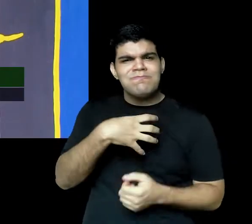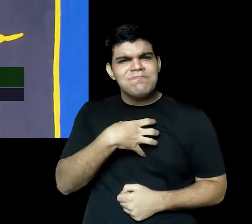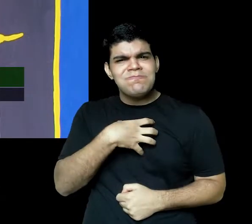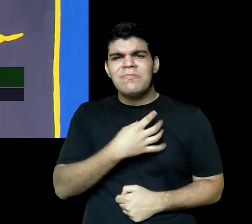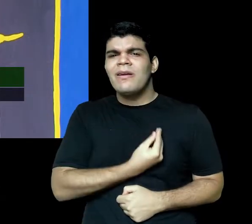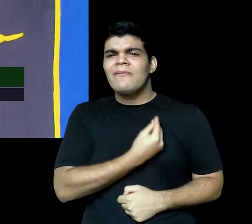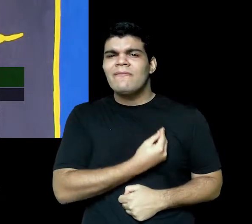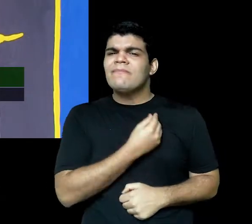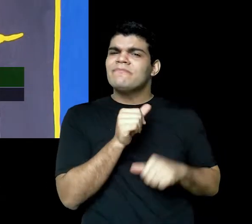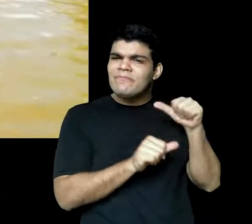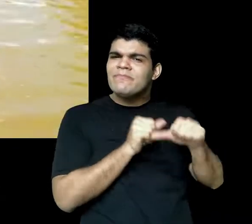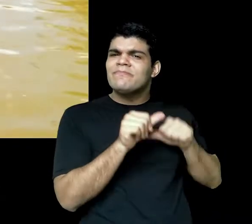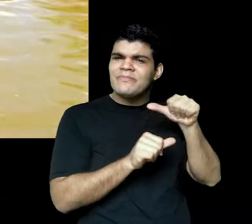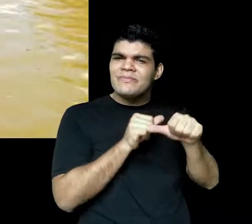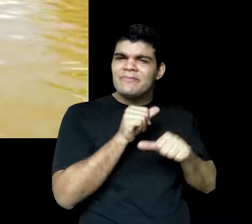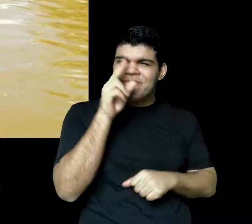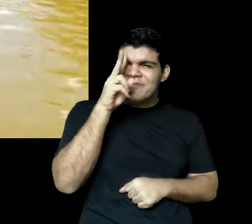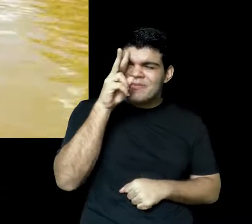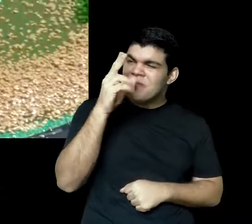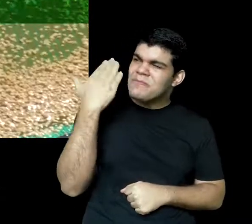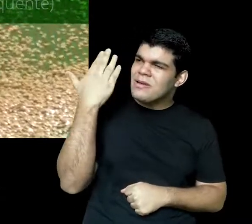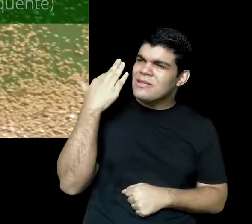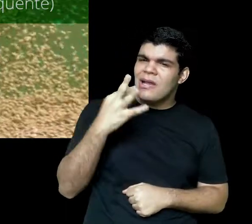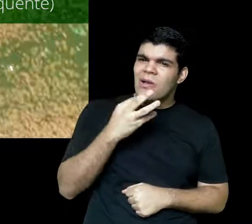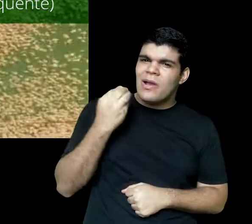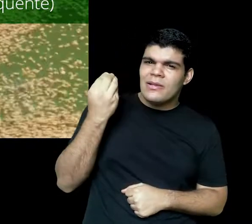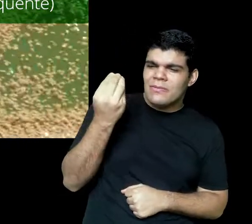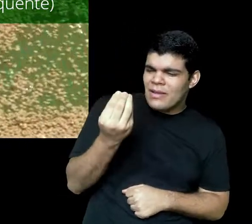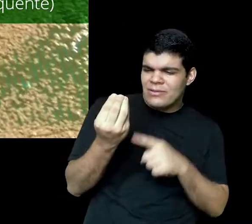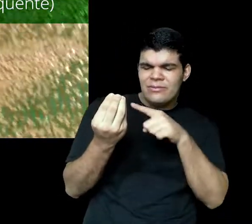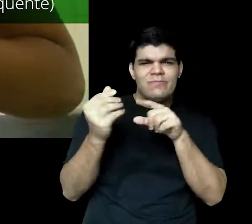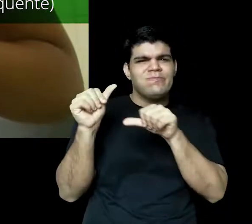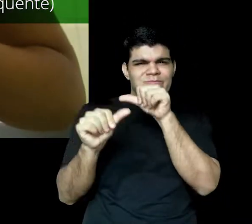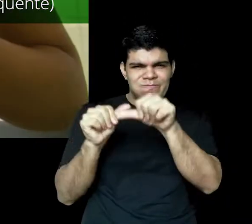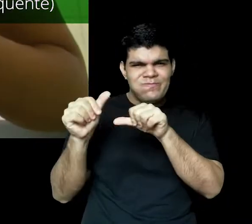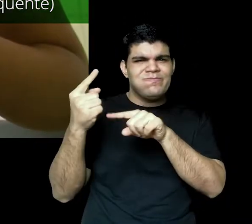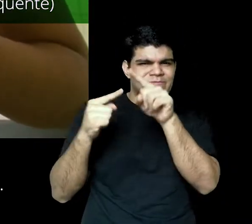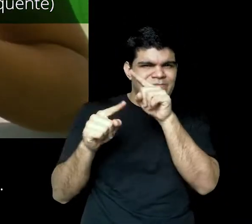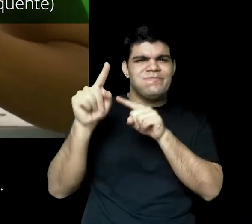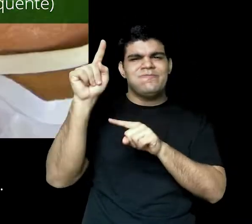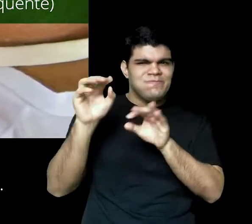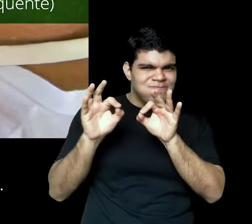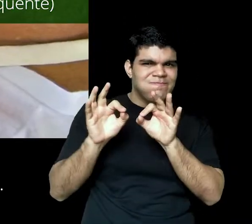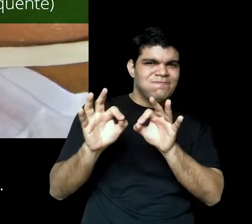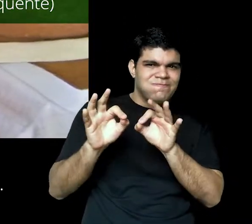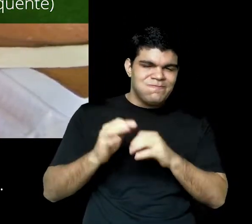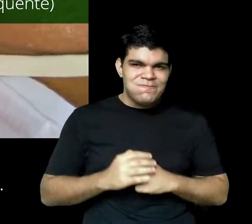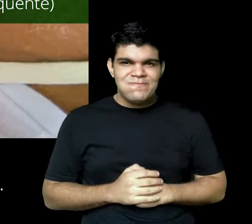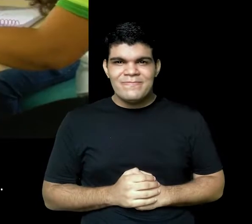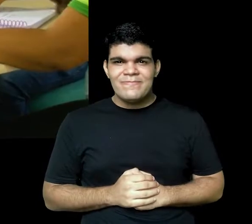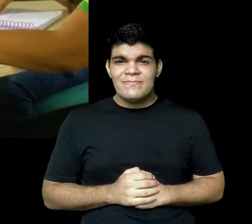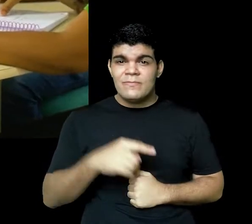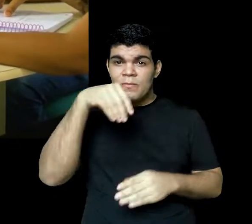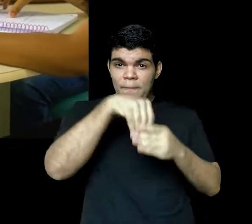jeito, porque hoje eu não olho para o que eu sabia, para as coisas que eu tinha em mente, do mesmo jeito que eu olhava antes de vir para